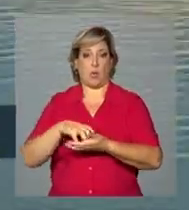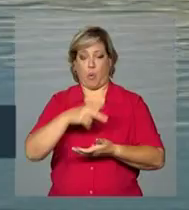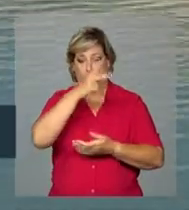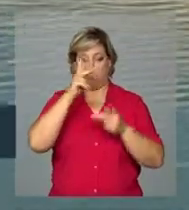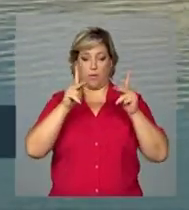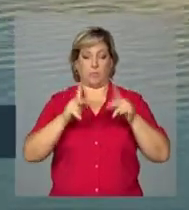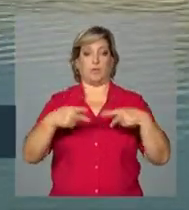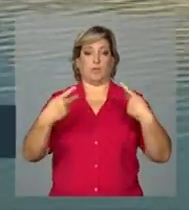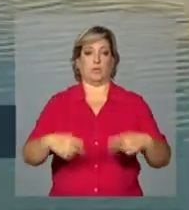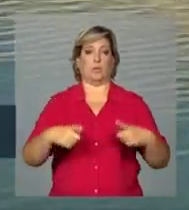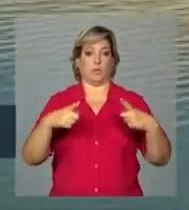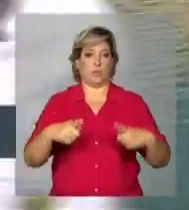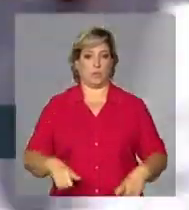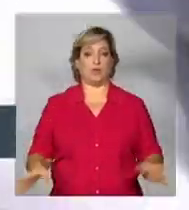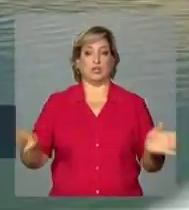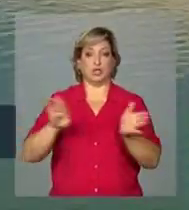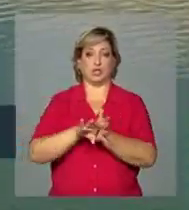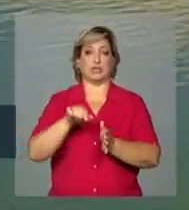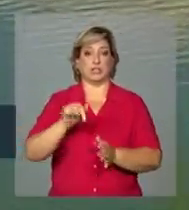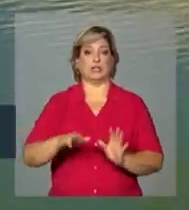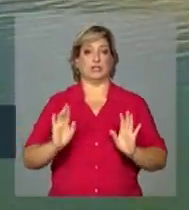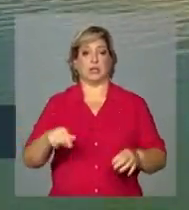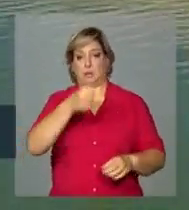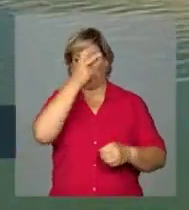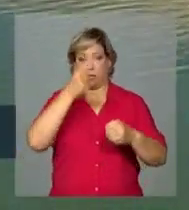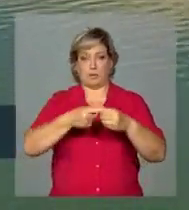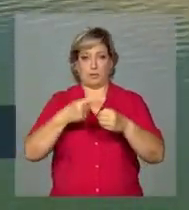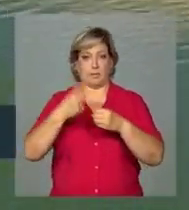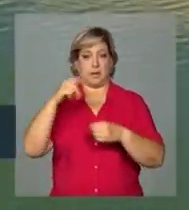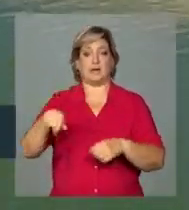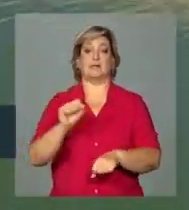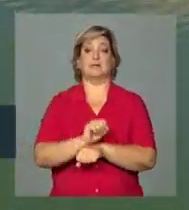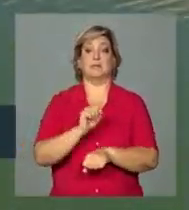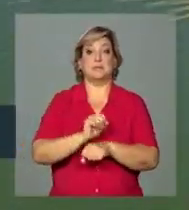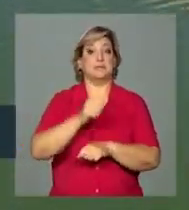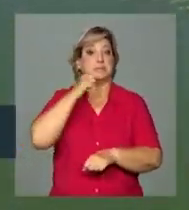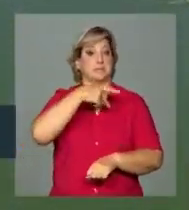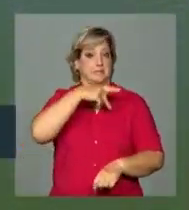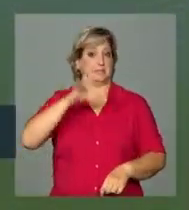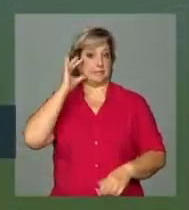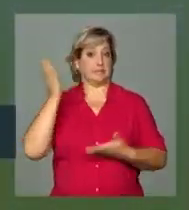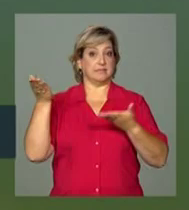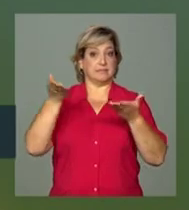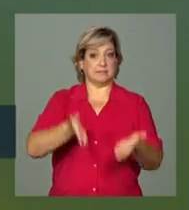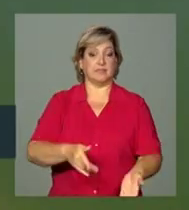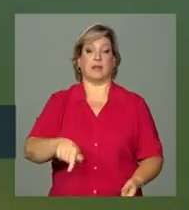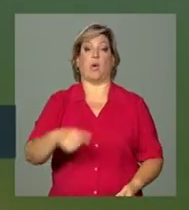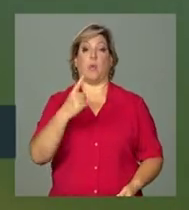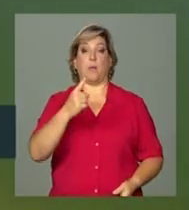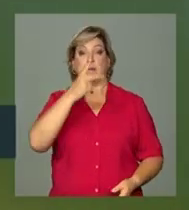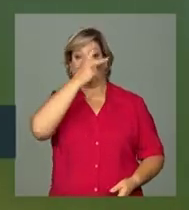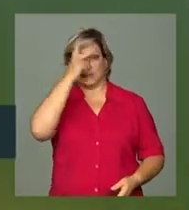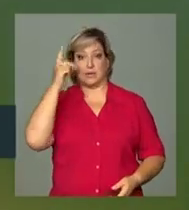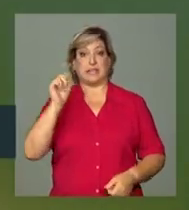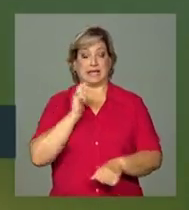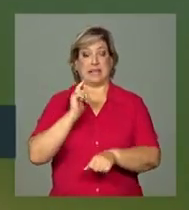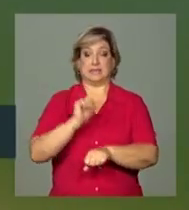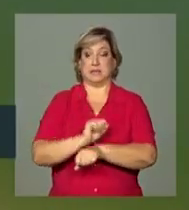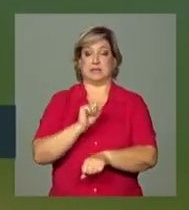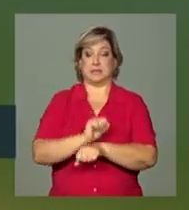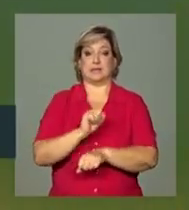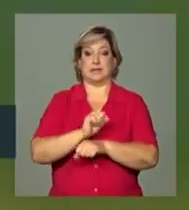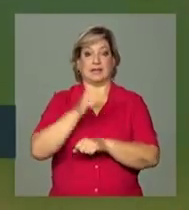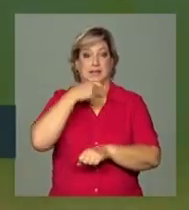chegaram aqui a esse município à espera da presidenta Dilma Rousseff. Uma das pessoas que aguarda a